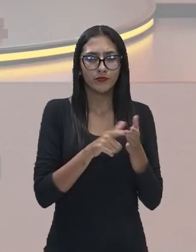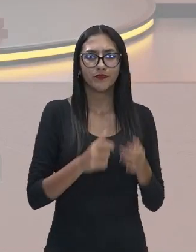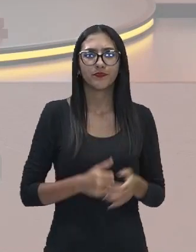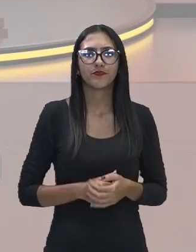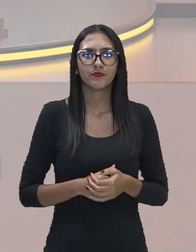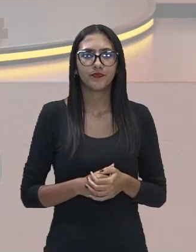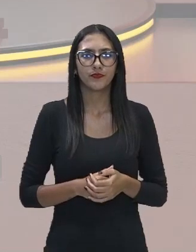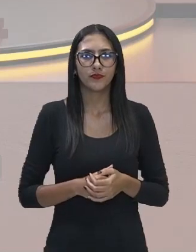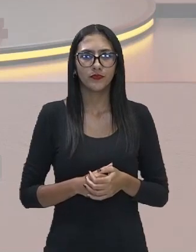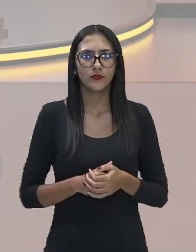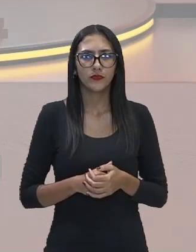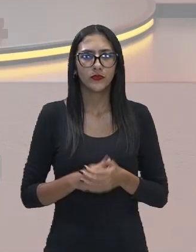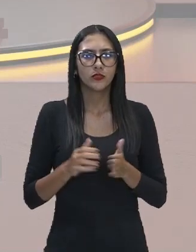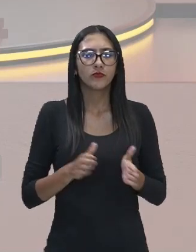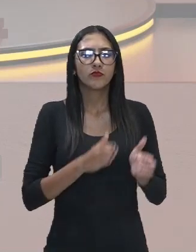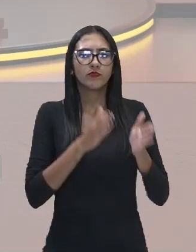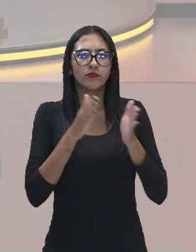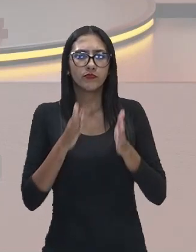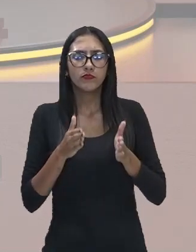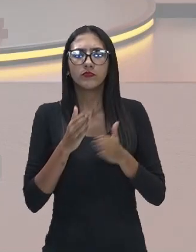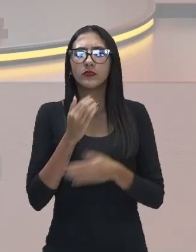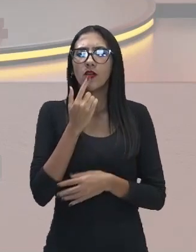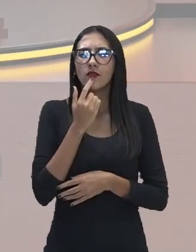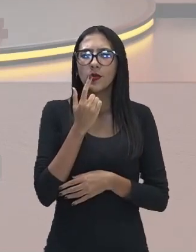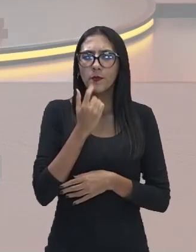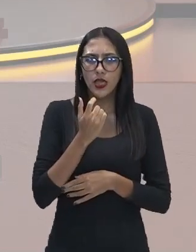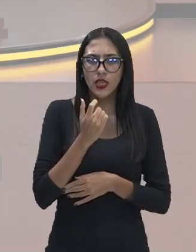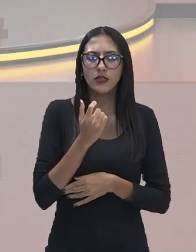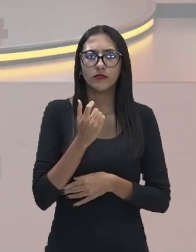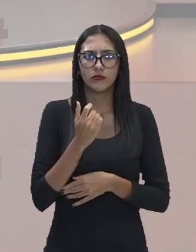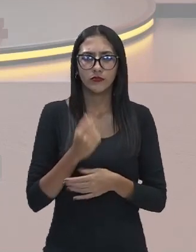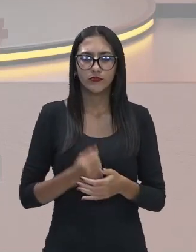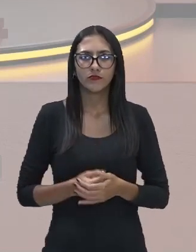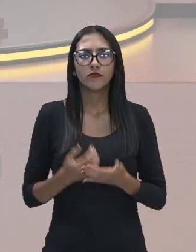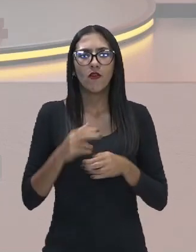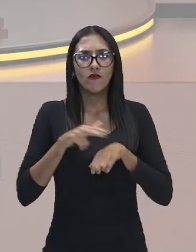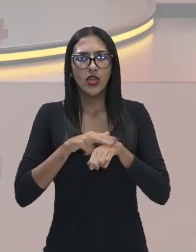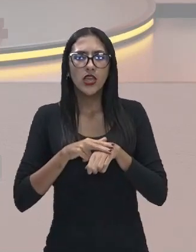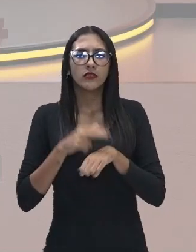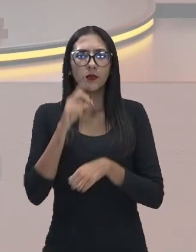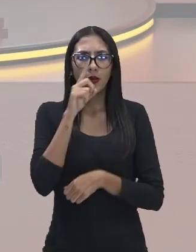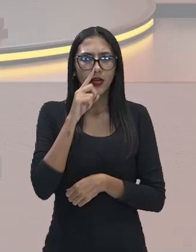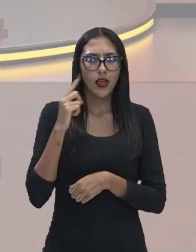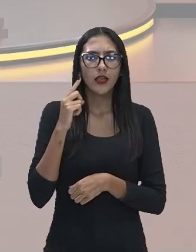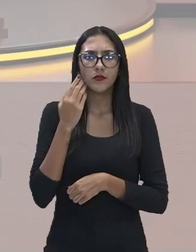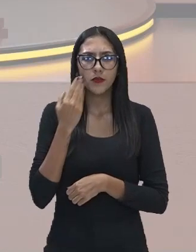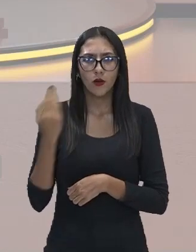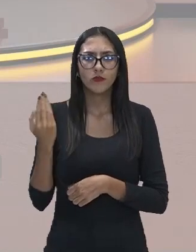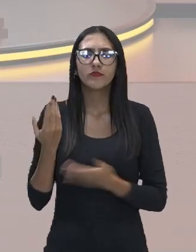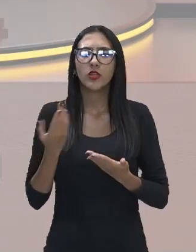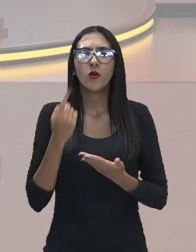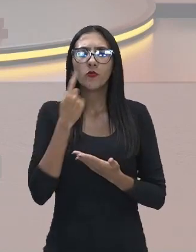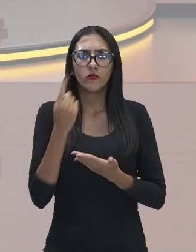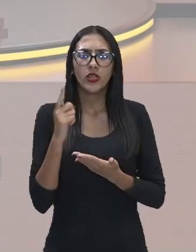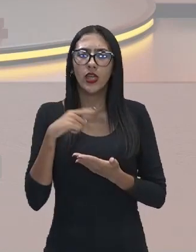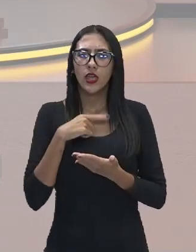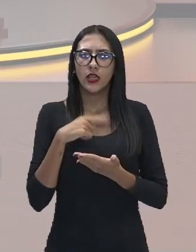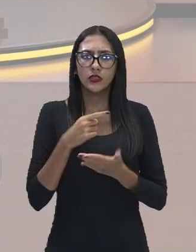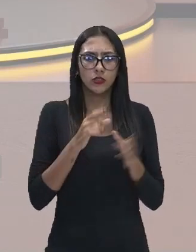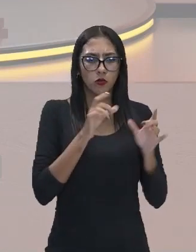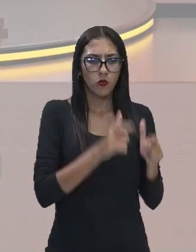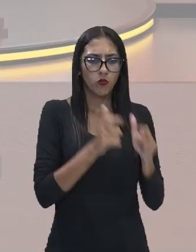aí, observem as demais, você vai entender direitinho. Então, a coleta seletiva e a reciclagem são